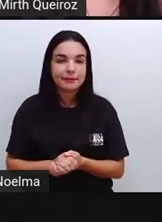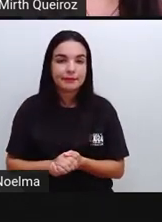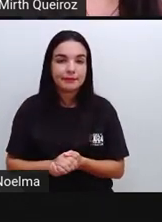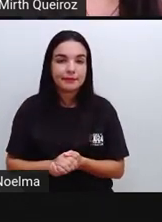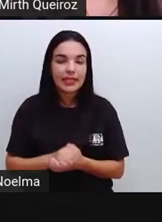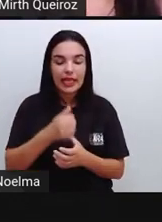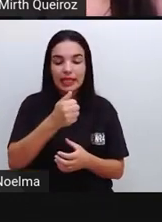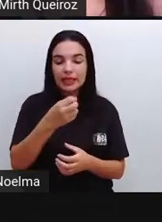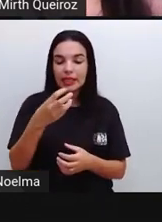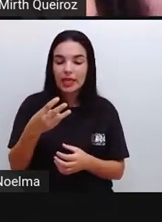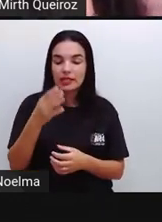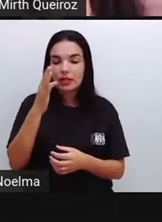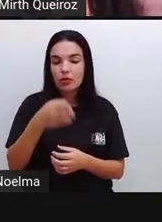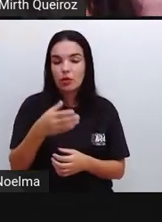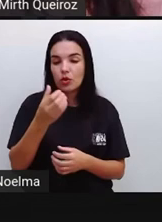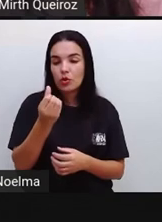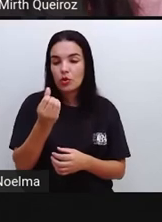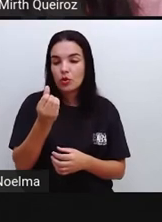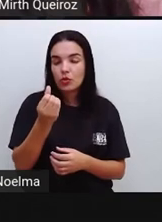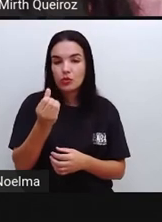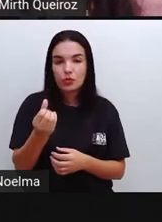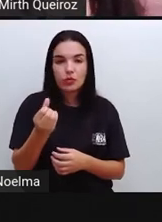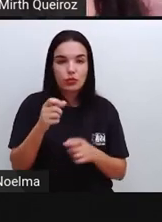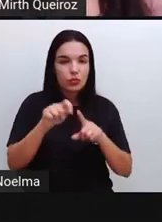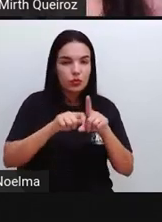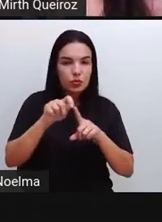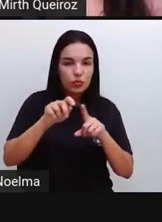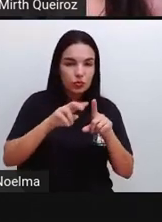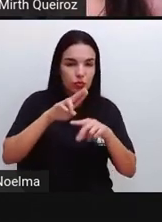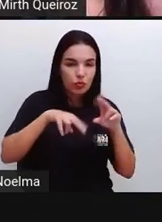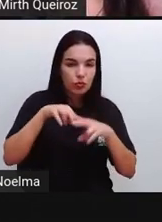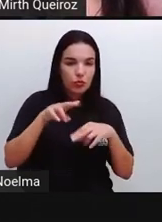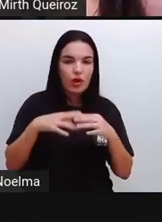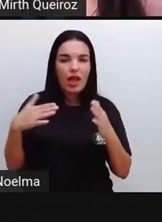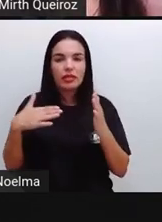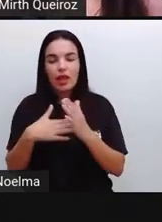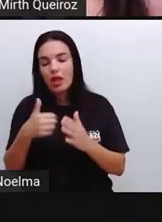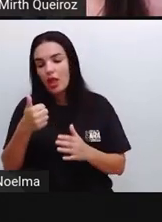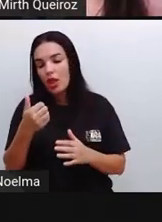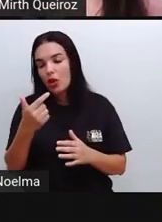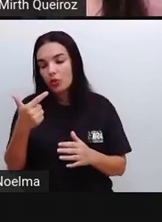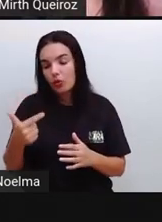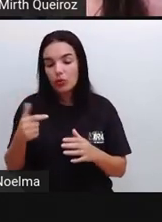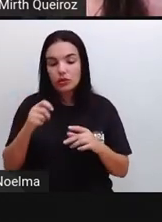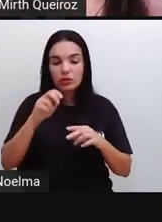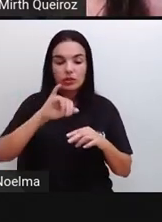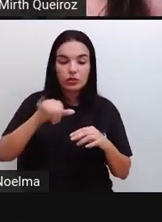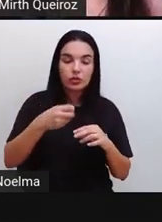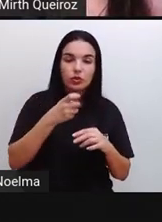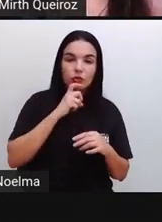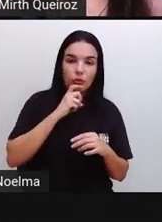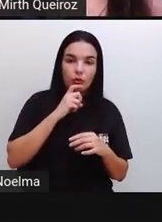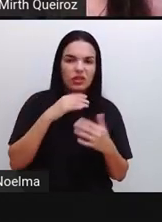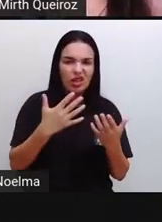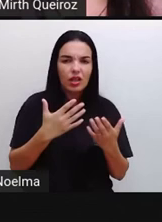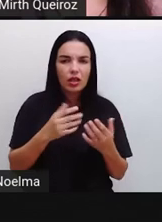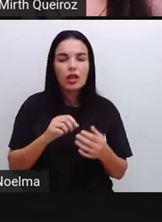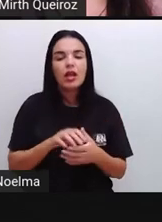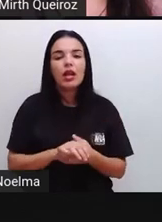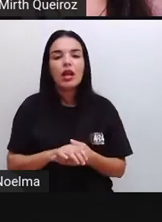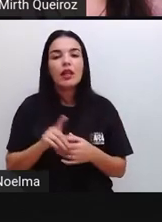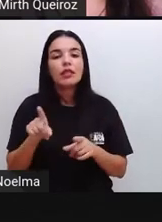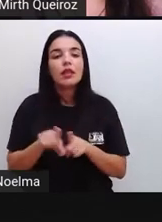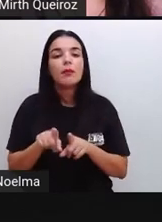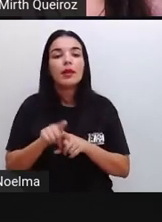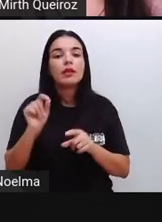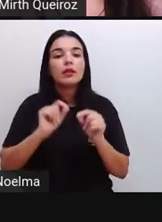13 de junho a 12 de julho, né? O período que foi consumido ali. Além da matrícula que